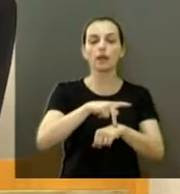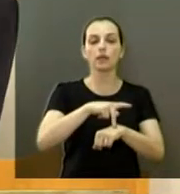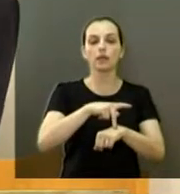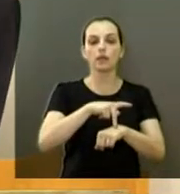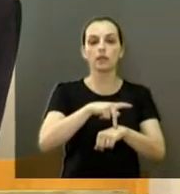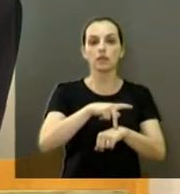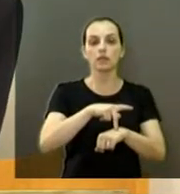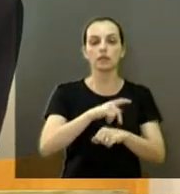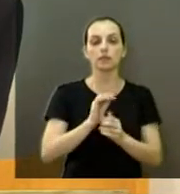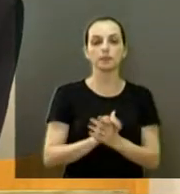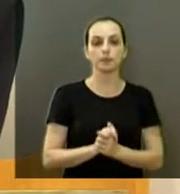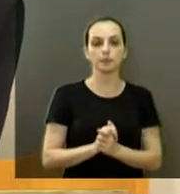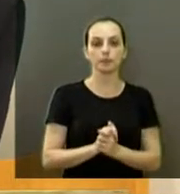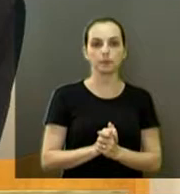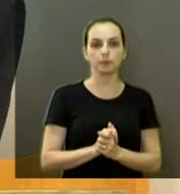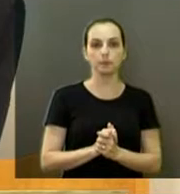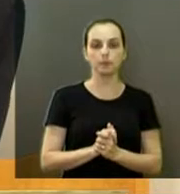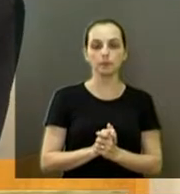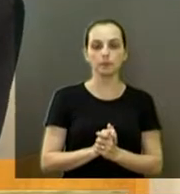Pode passar a próxima.